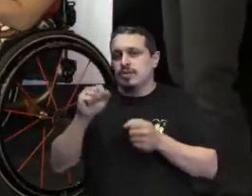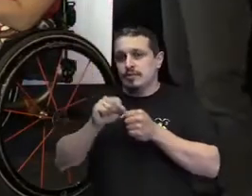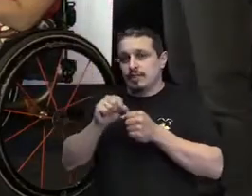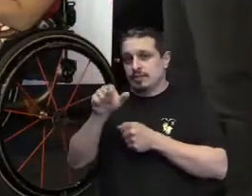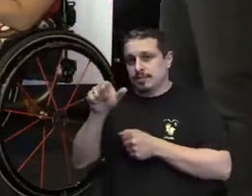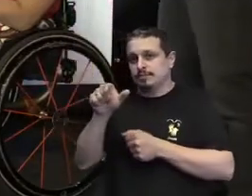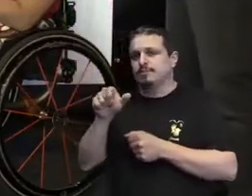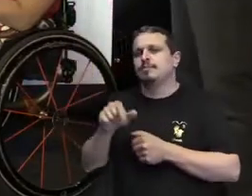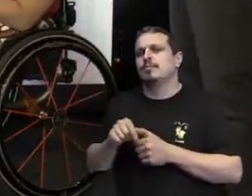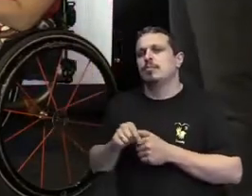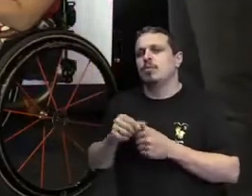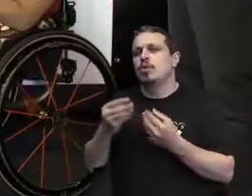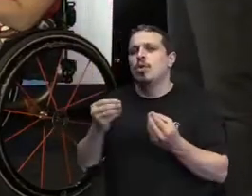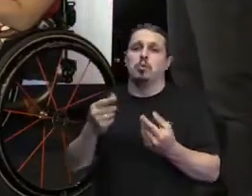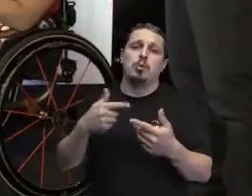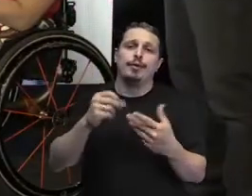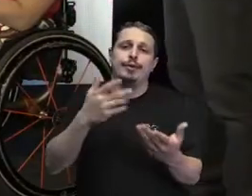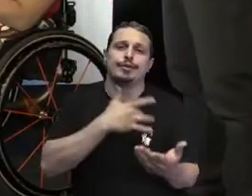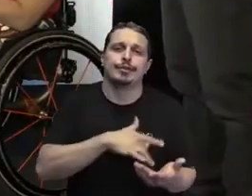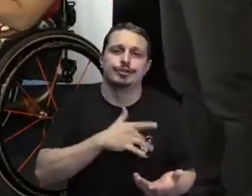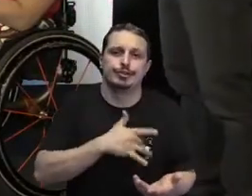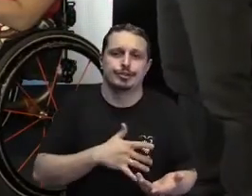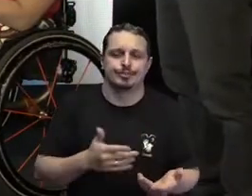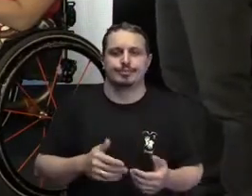coitadinhos, né, do Taletom, etc.